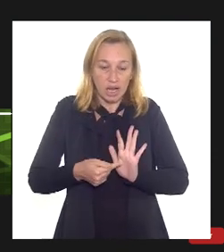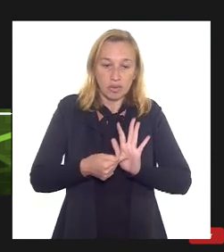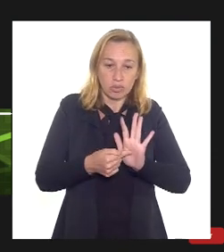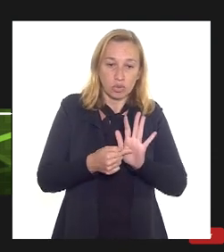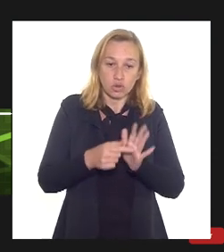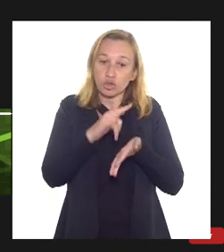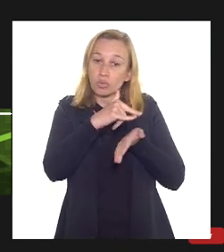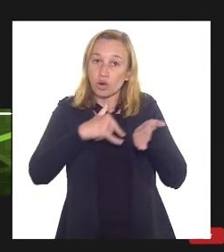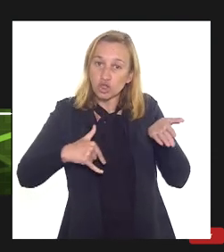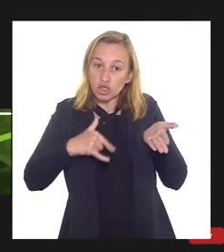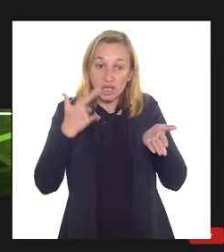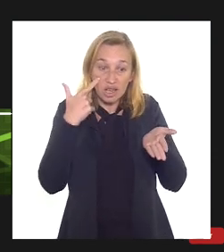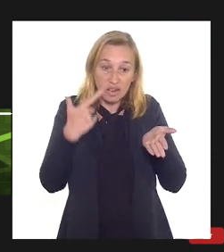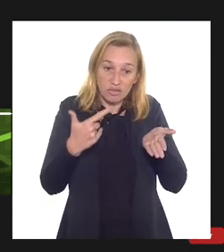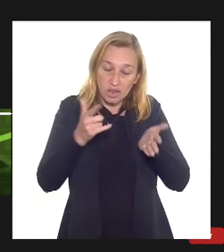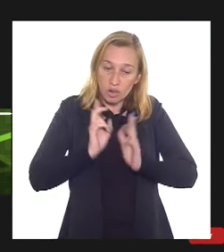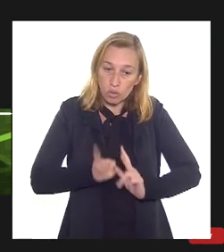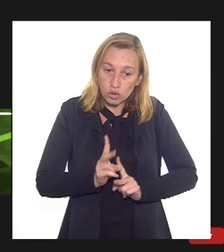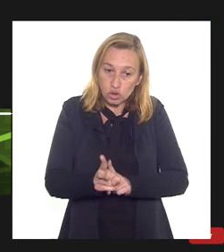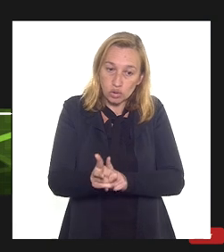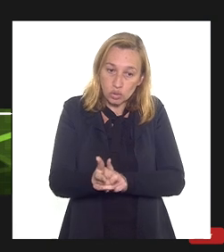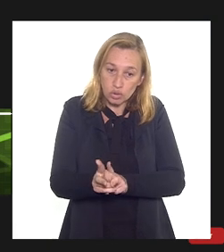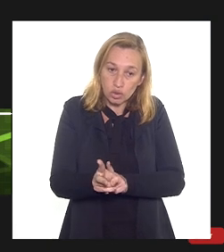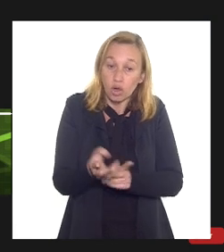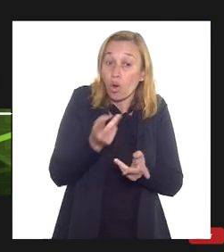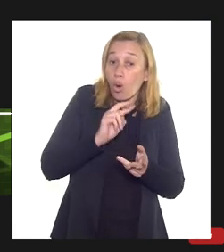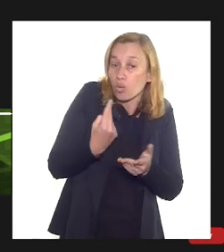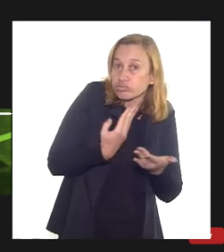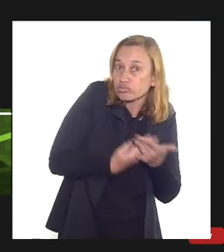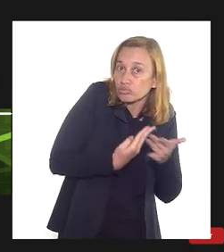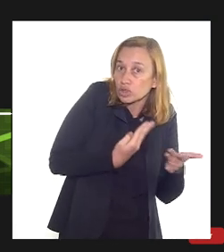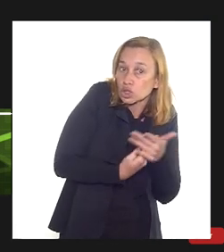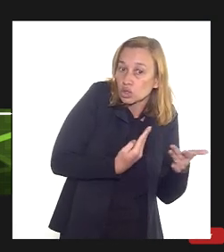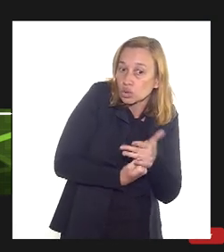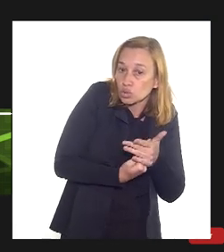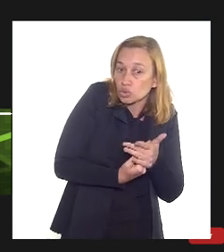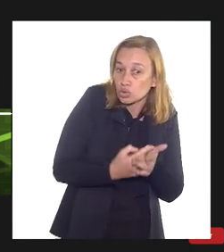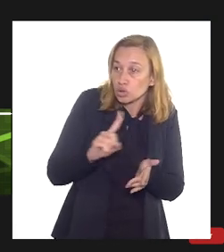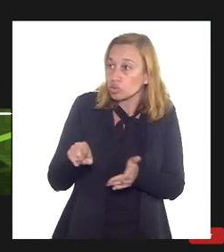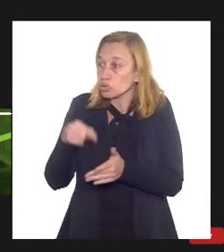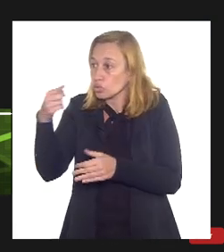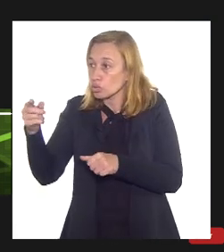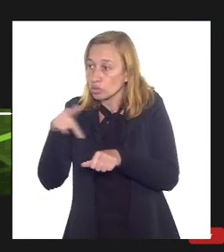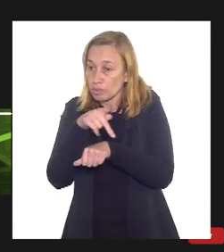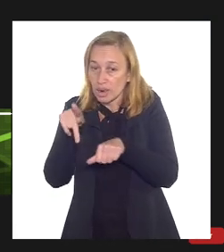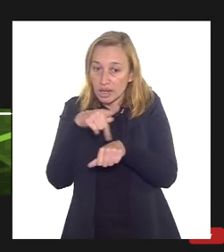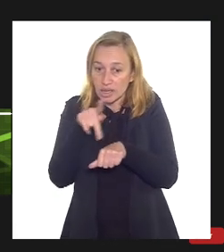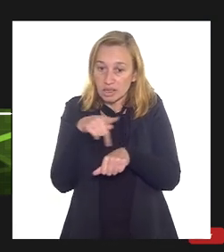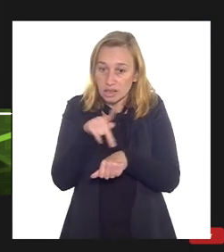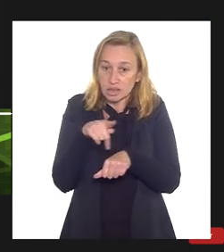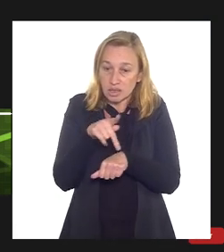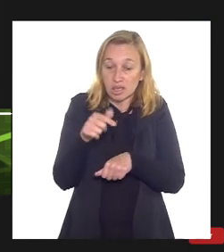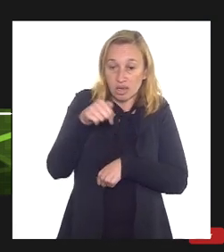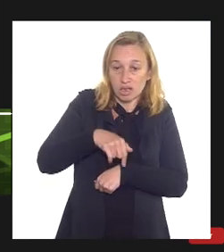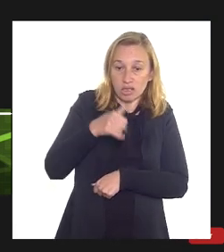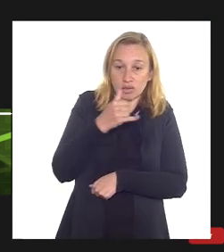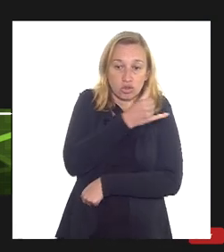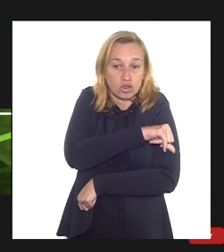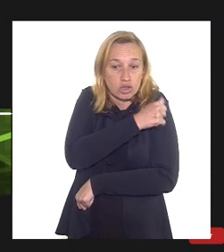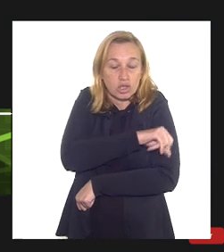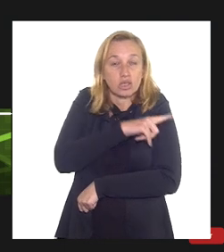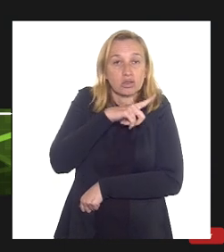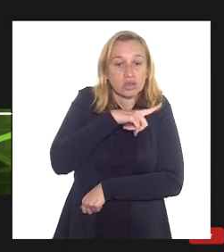projetos que ela vê em andamento ou em estudos ao redor do país. E aqui no Rio de Janeiro nós temos,